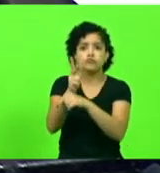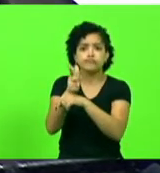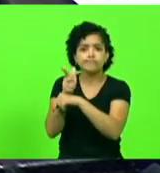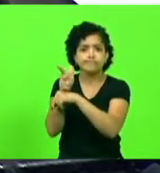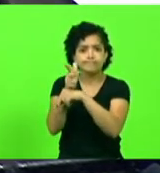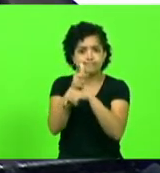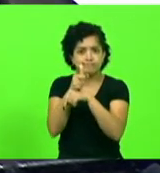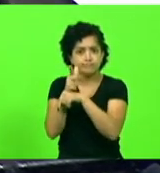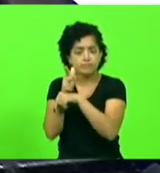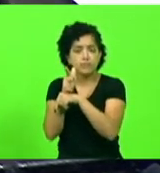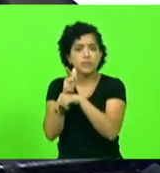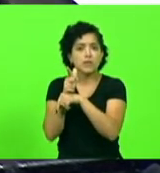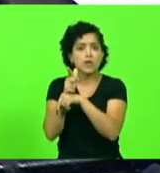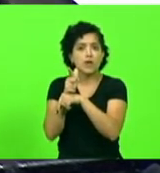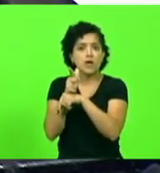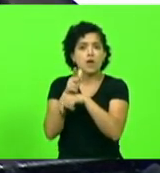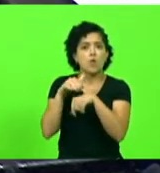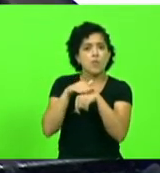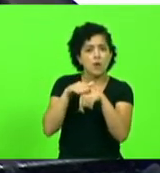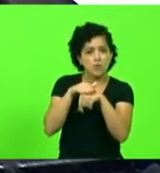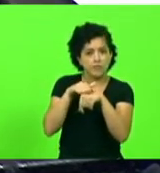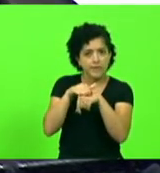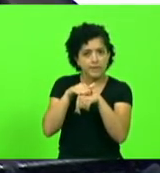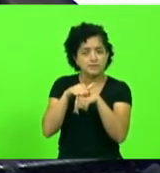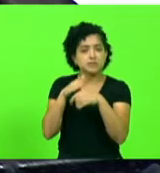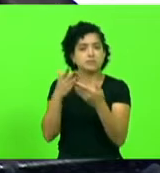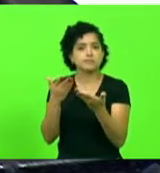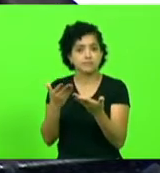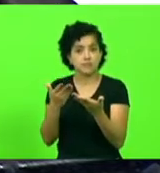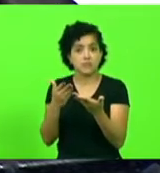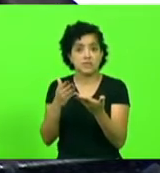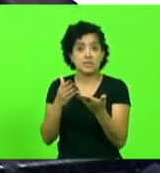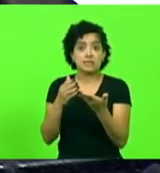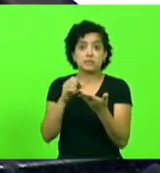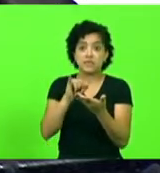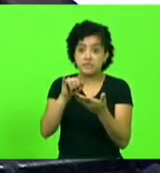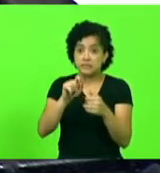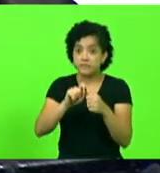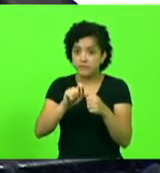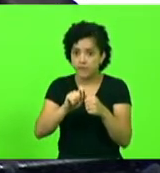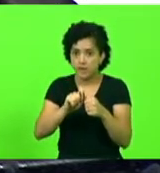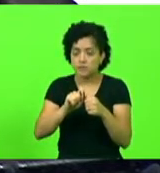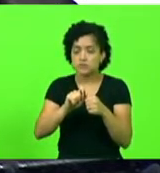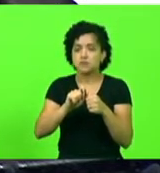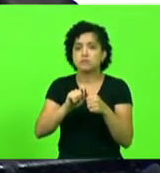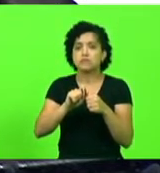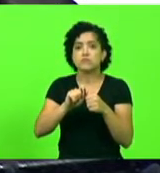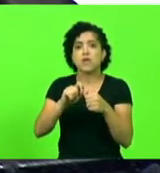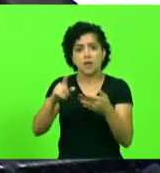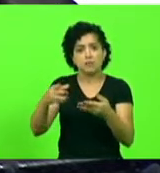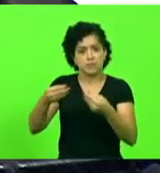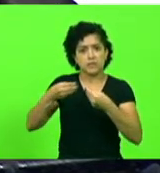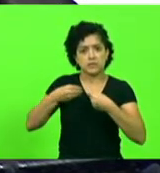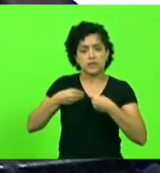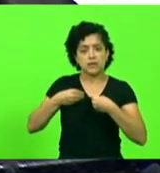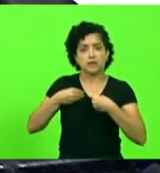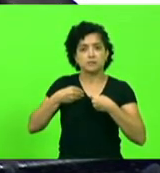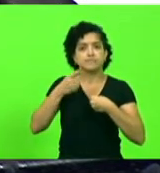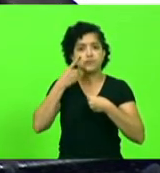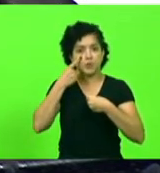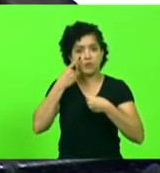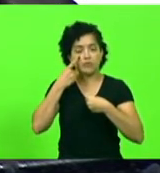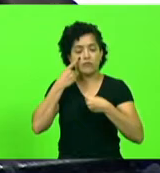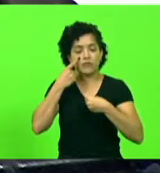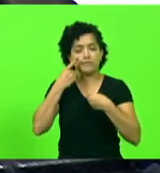uma conversa com essas pessoas. Porque, fizerem isso, mandem para mim e nós vamos tomar as medidas